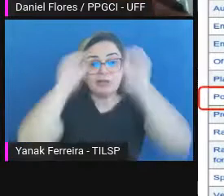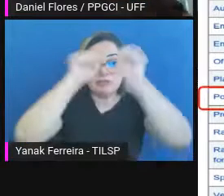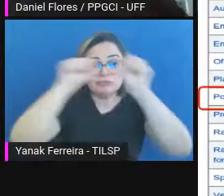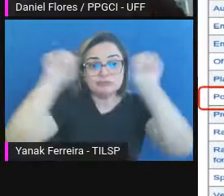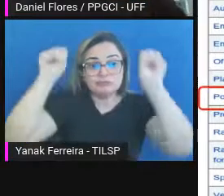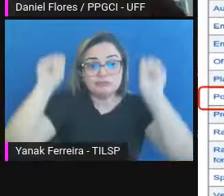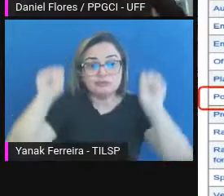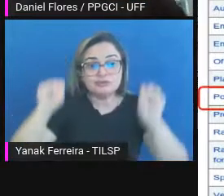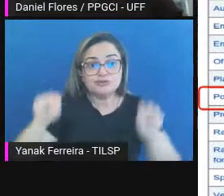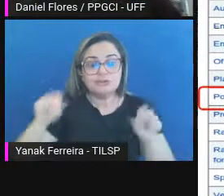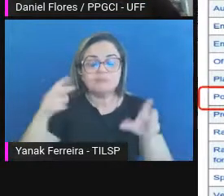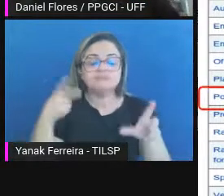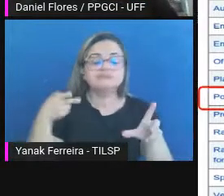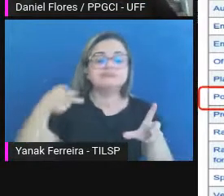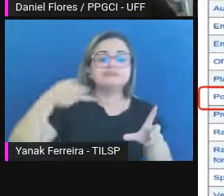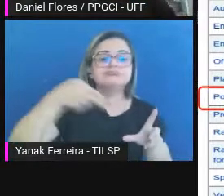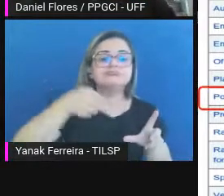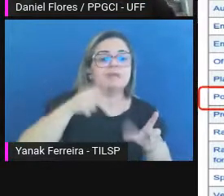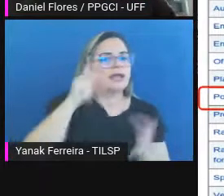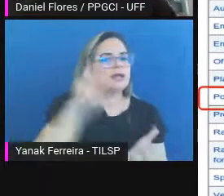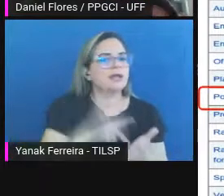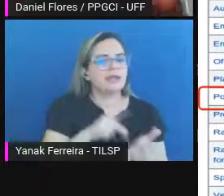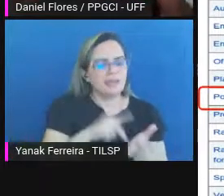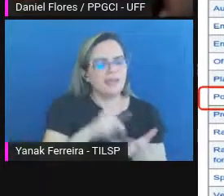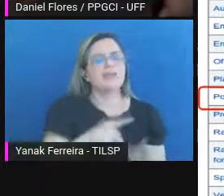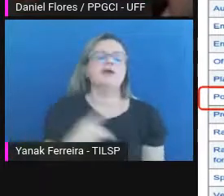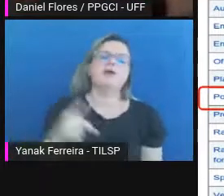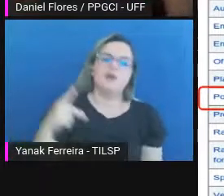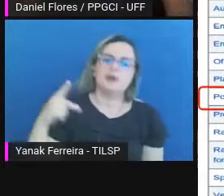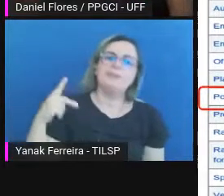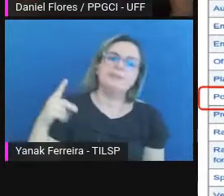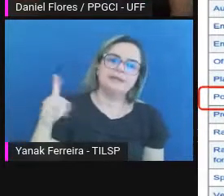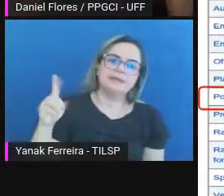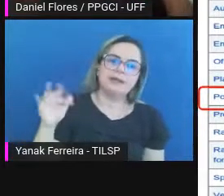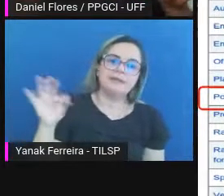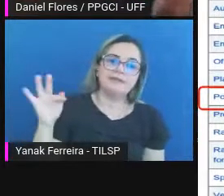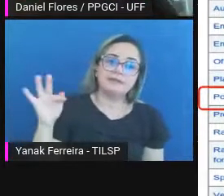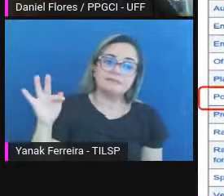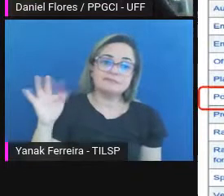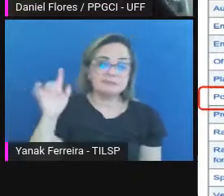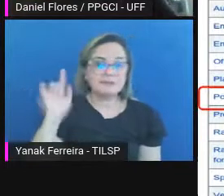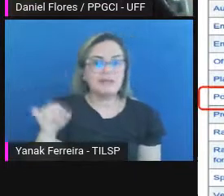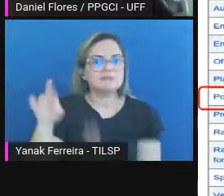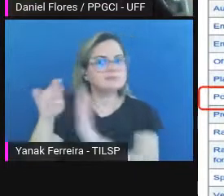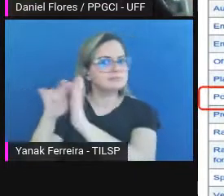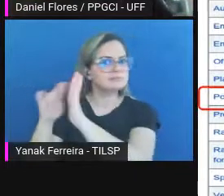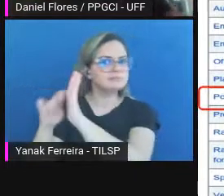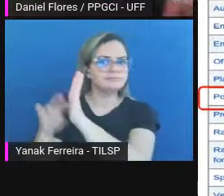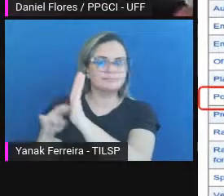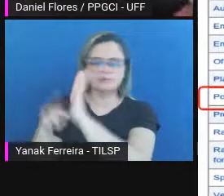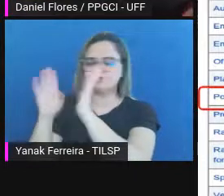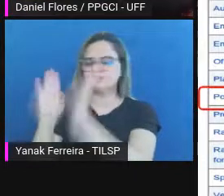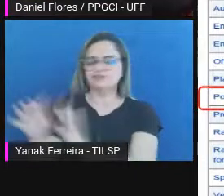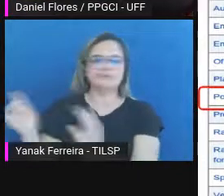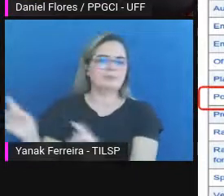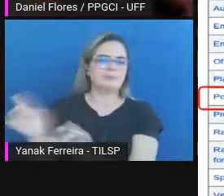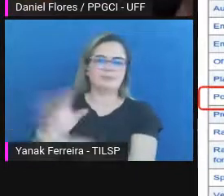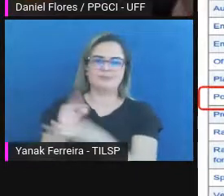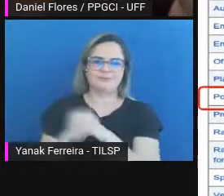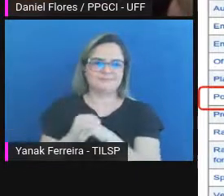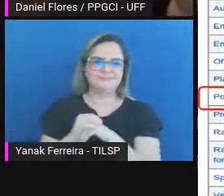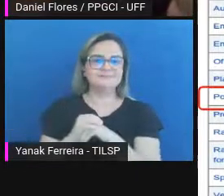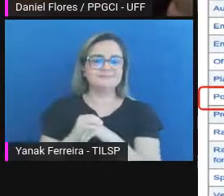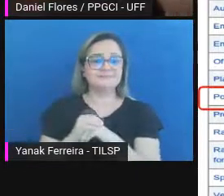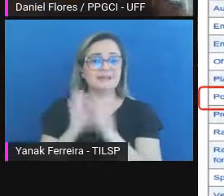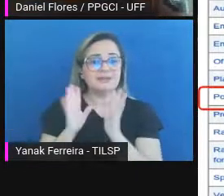é o formato original, é o PDF. Essas regras já estão prontas nesse RDC, exatamente para que eu